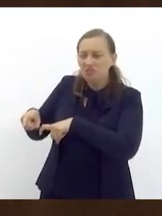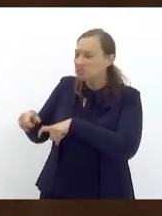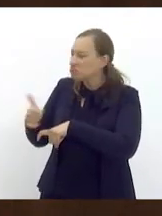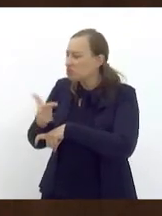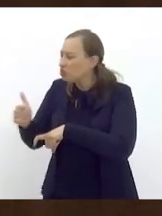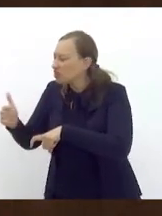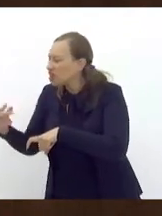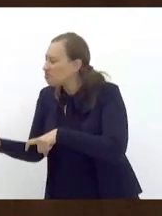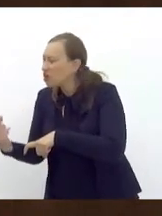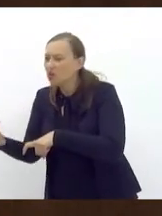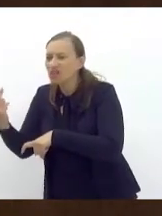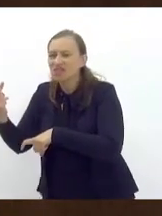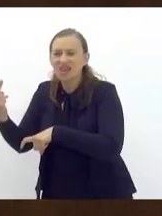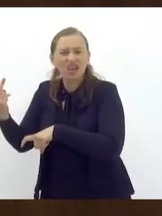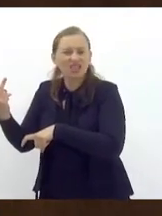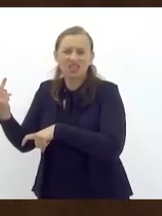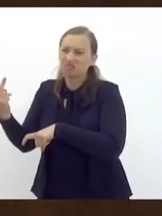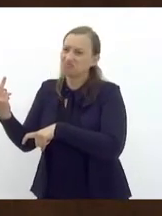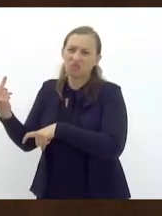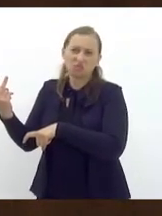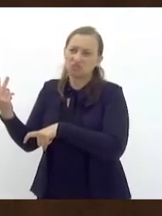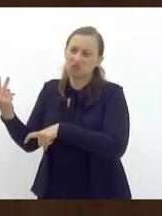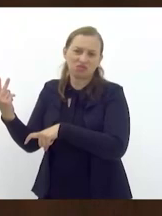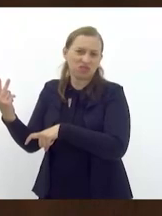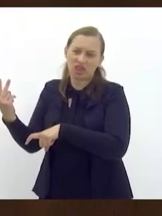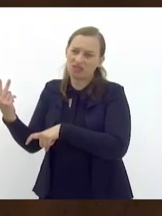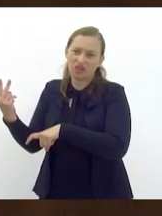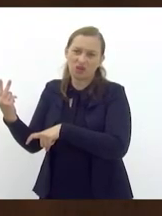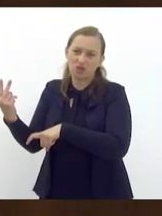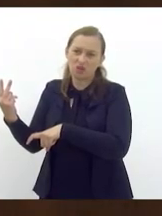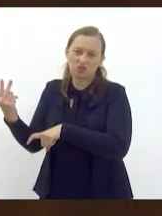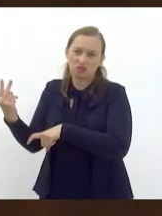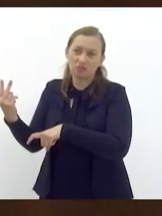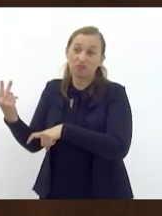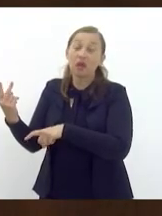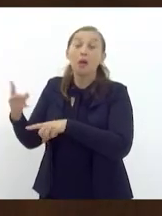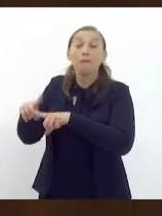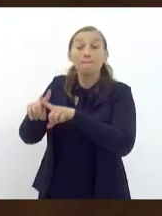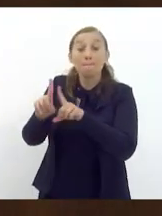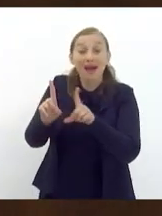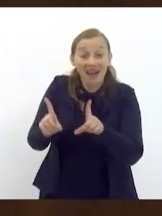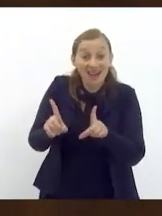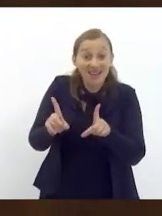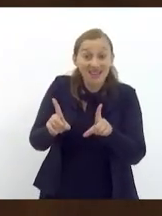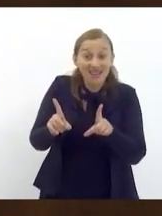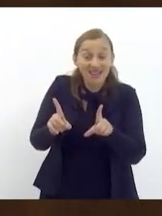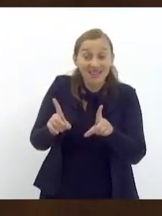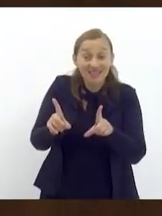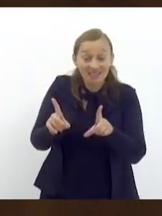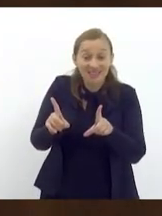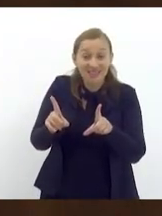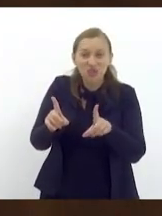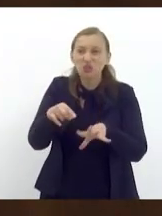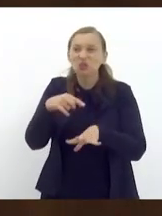invisibilizada e é inviabilizada também mas que há sem nenhuma sombra de dúvidas um trabalho